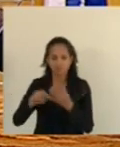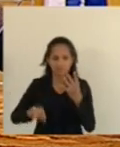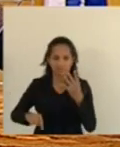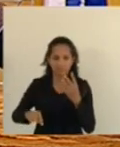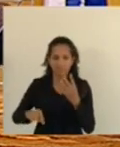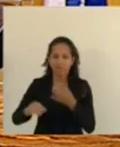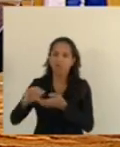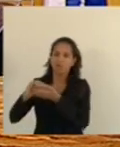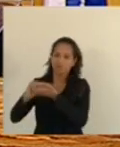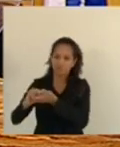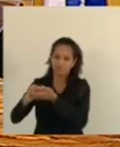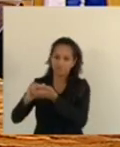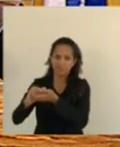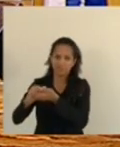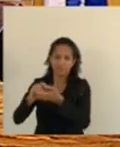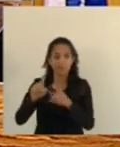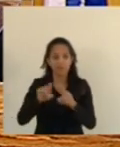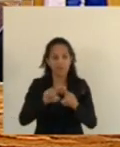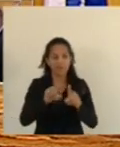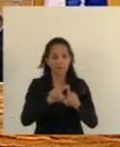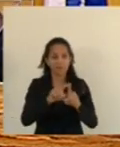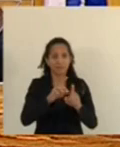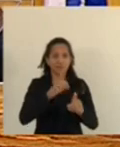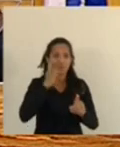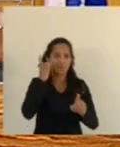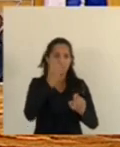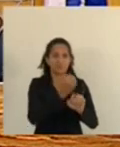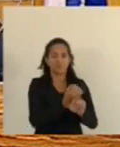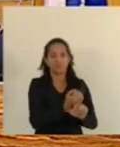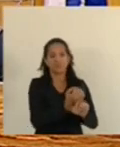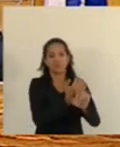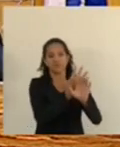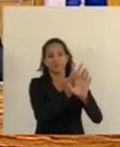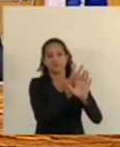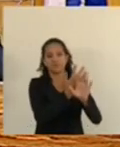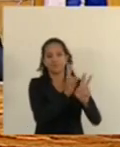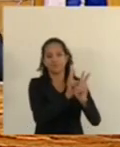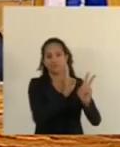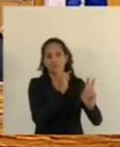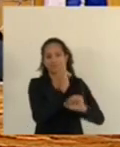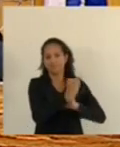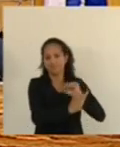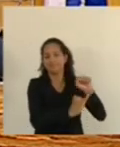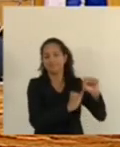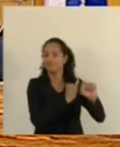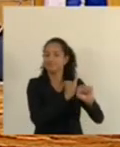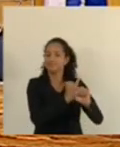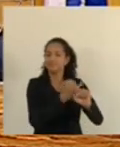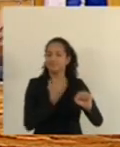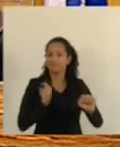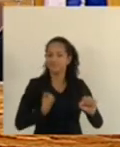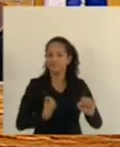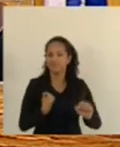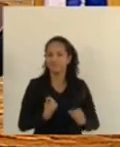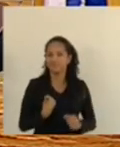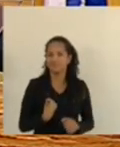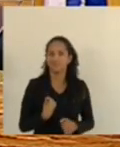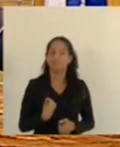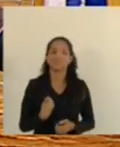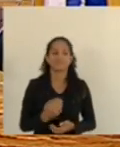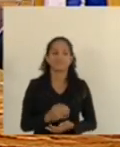Cumprimento a todos aqui e também os que estão no sistema virtual. O nosso